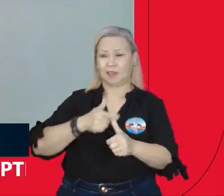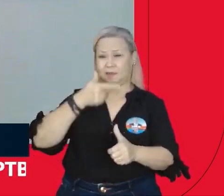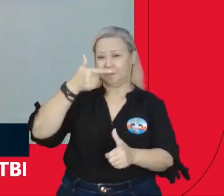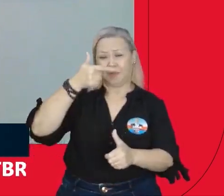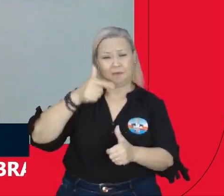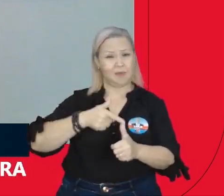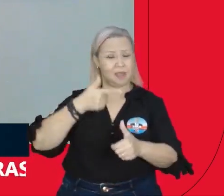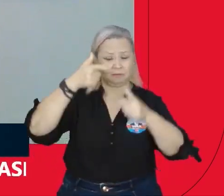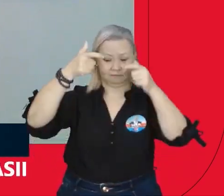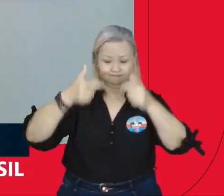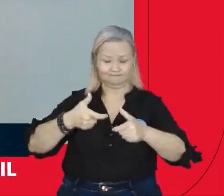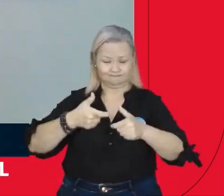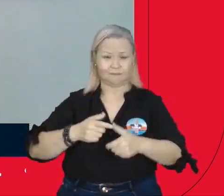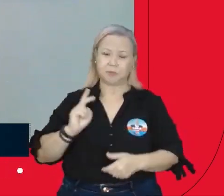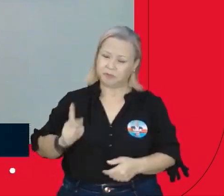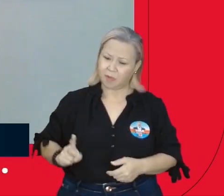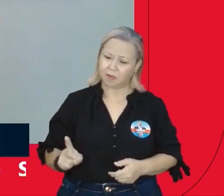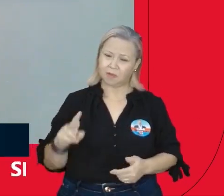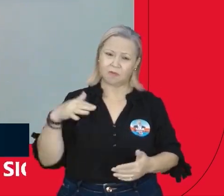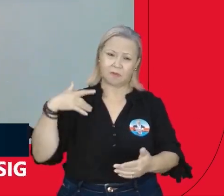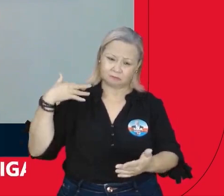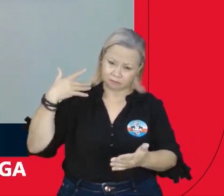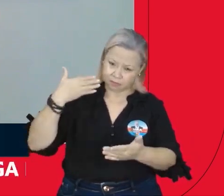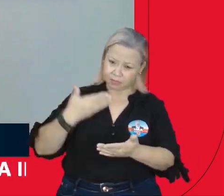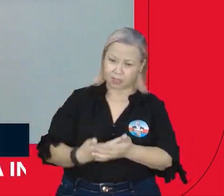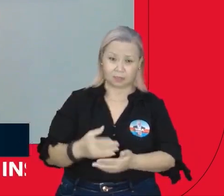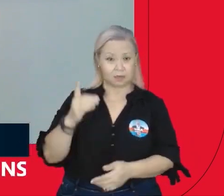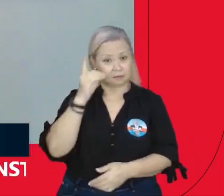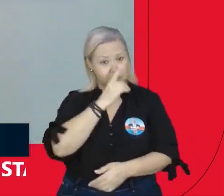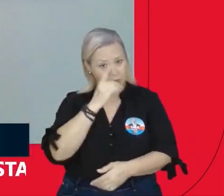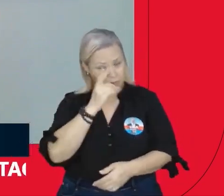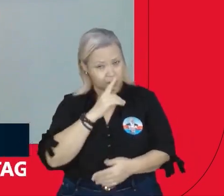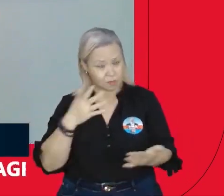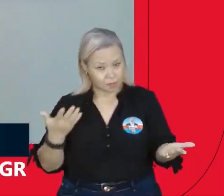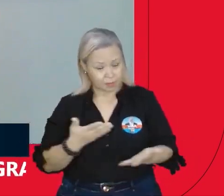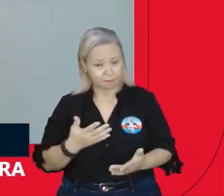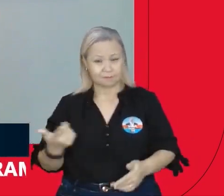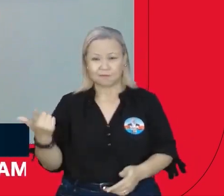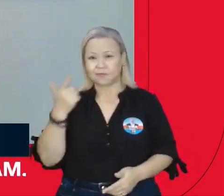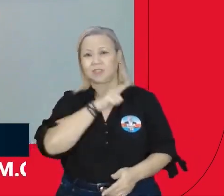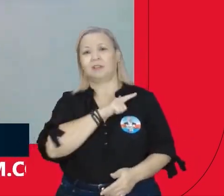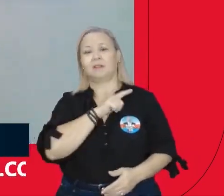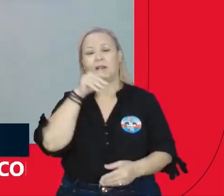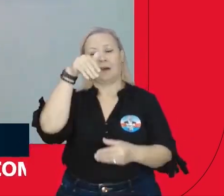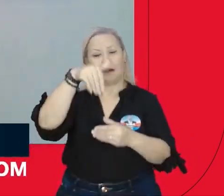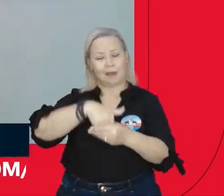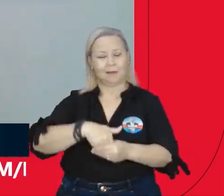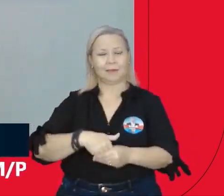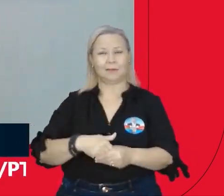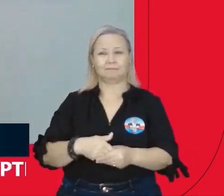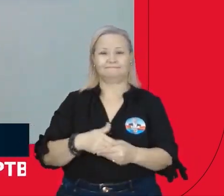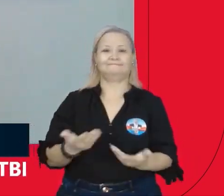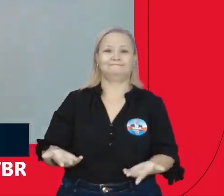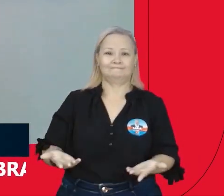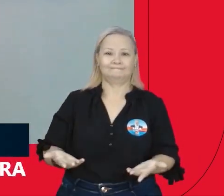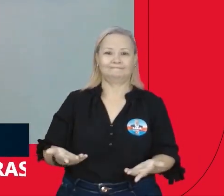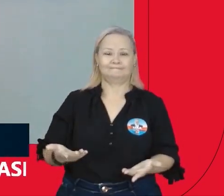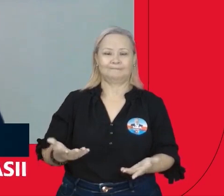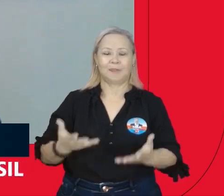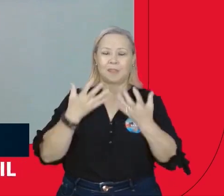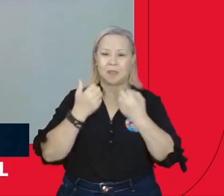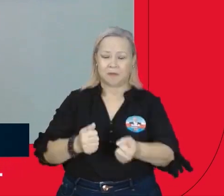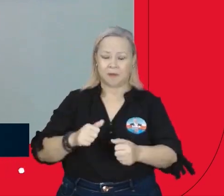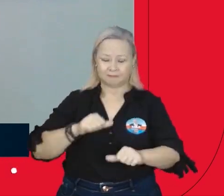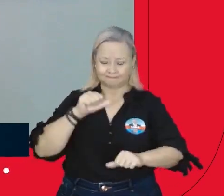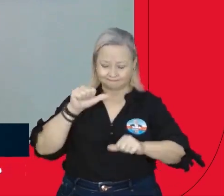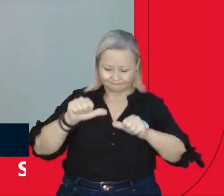vai continuar em primeiro lugar até domingo, e nós vamos ganhar a eleição, vamos ganhar a eleição, e vamos mudar o Brasil,